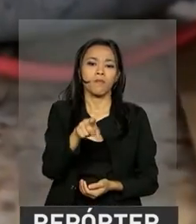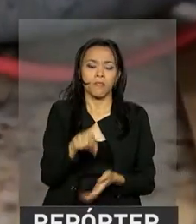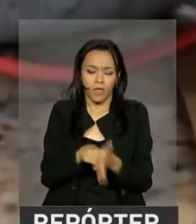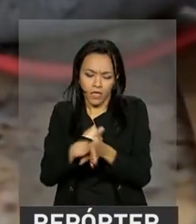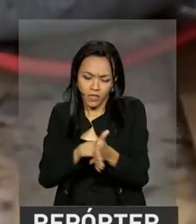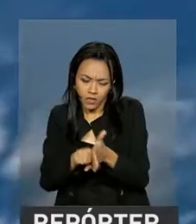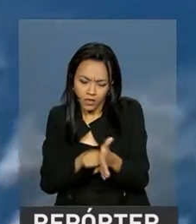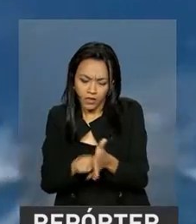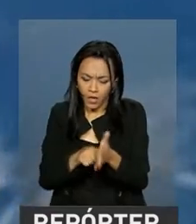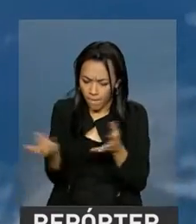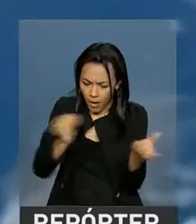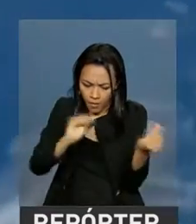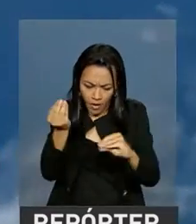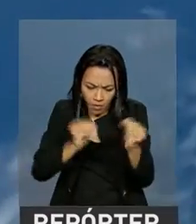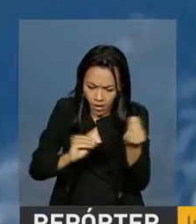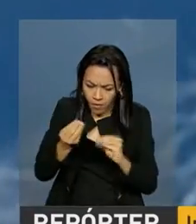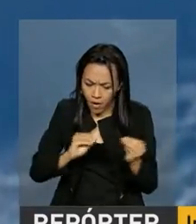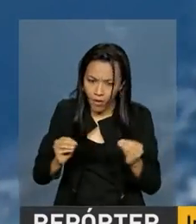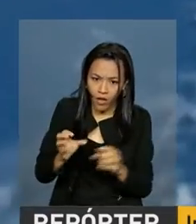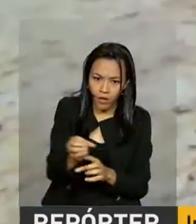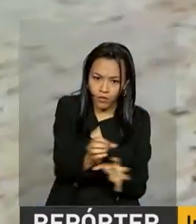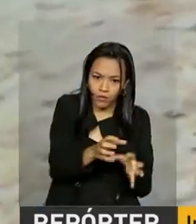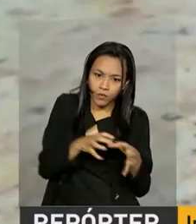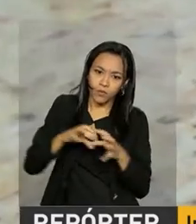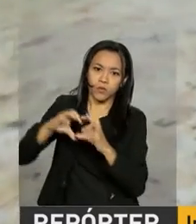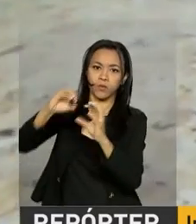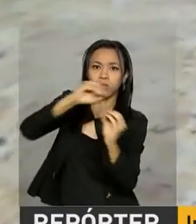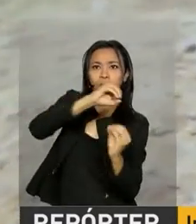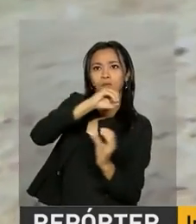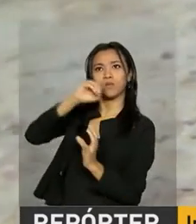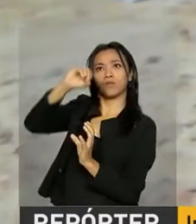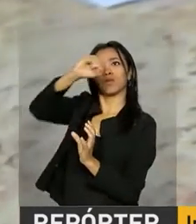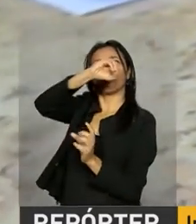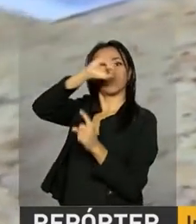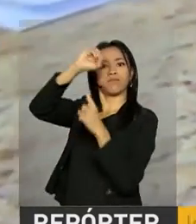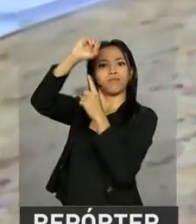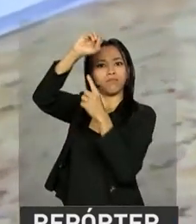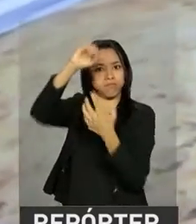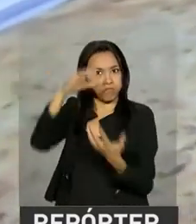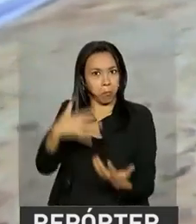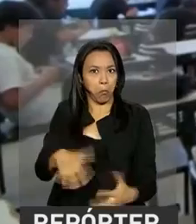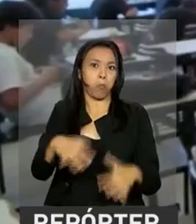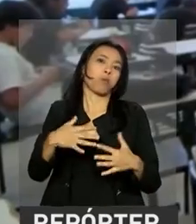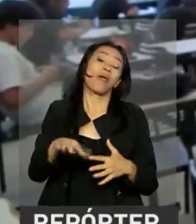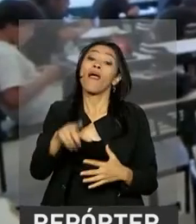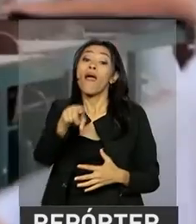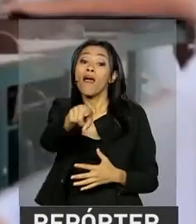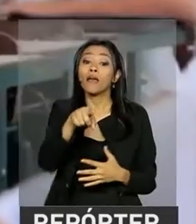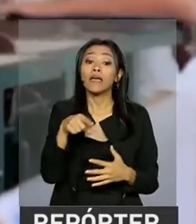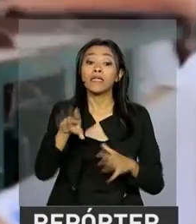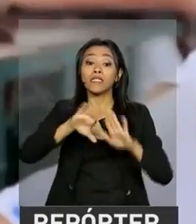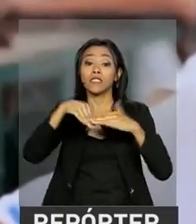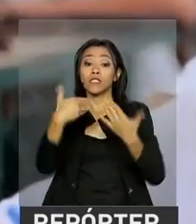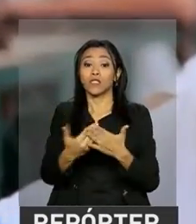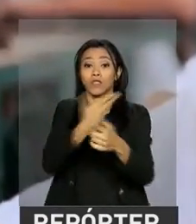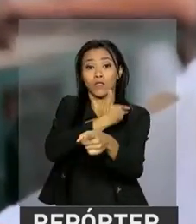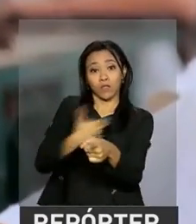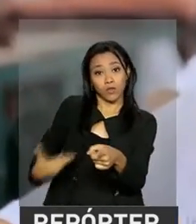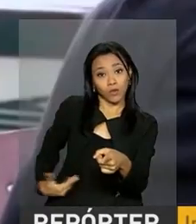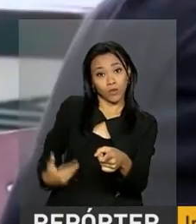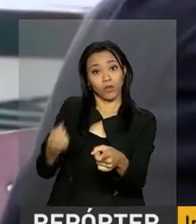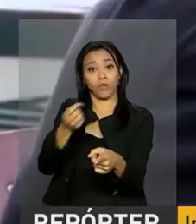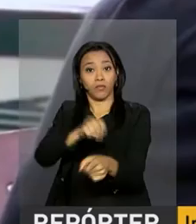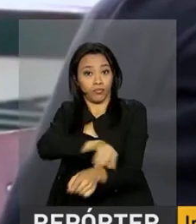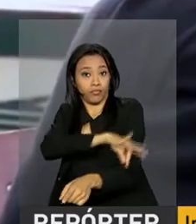Desenvolver, construir e pôr em órbita um satélite. Desafio distante e até improvável para estudantes do ensino fundamental, não só do